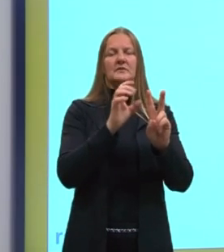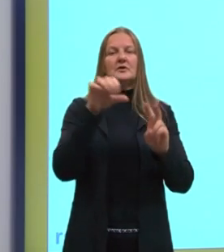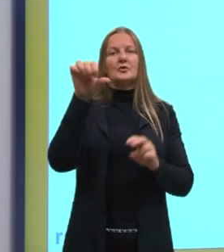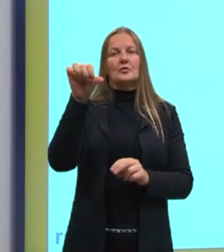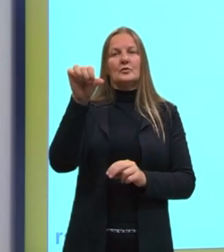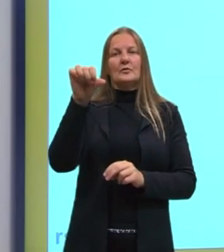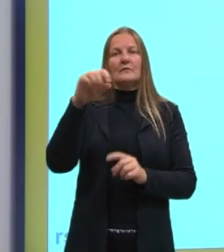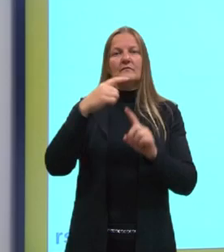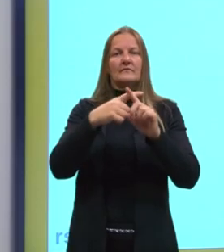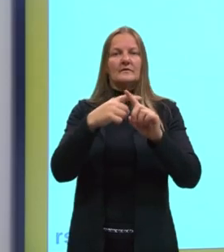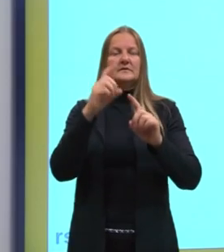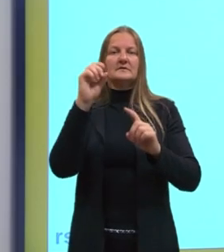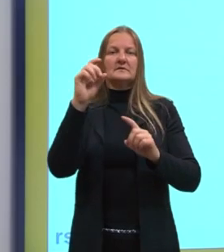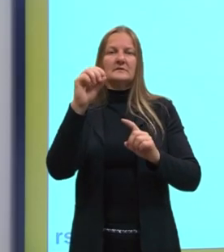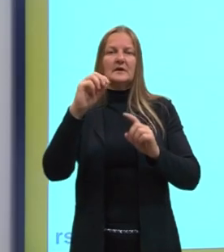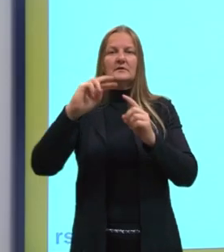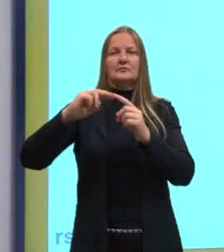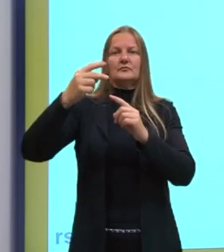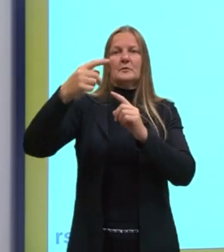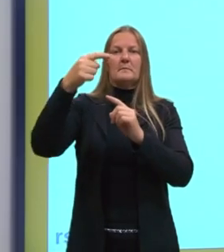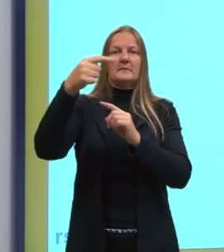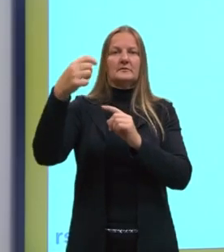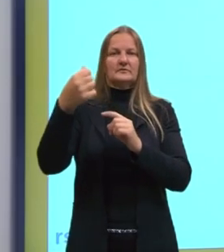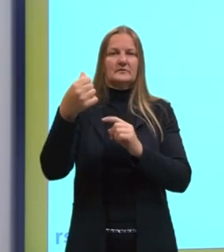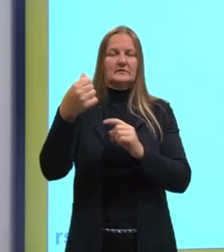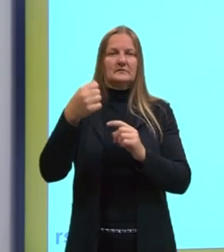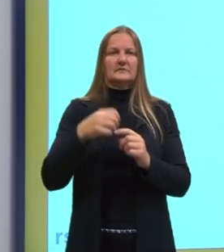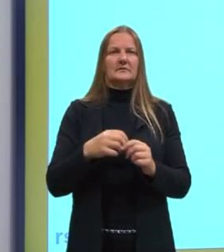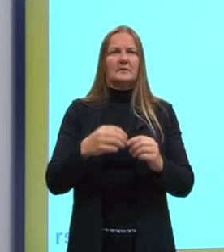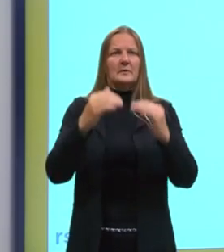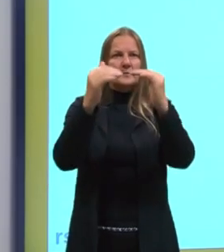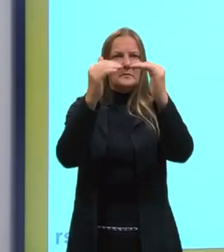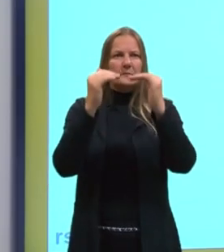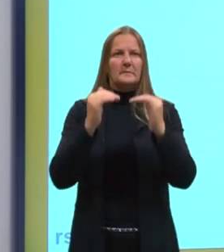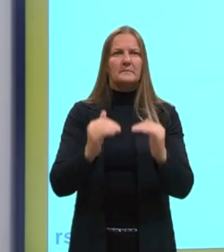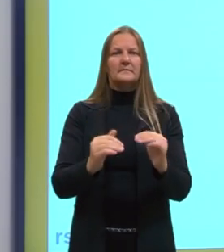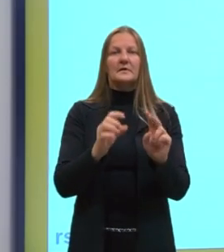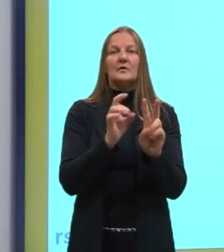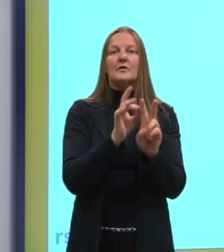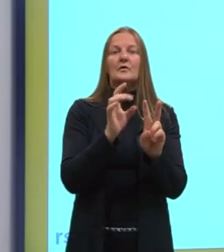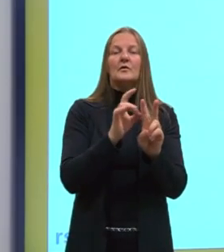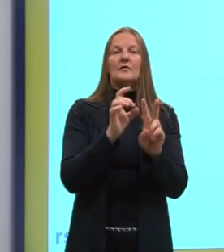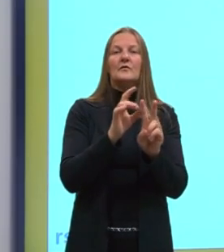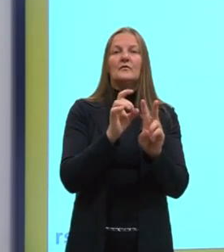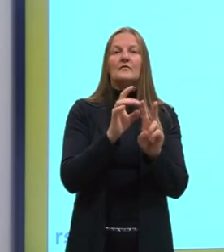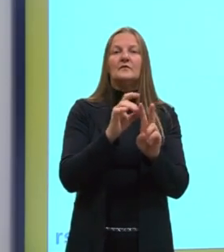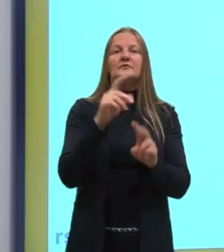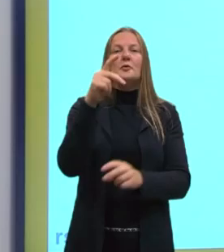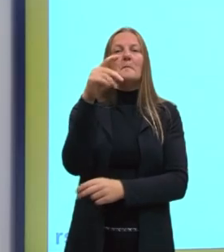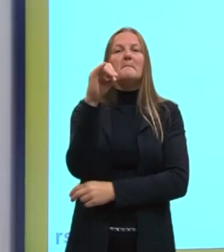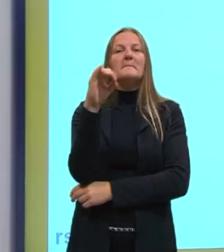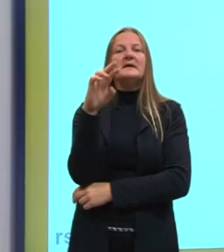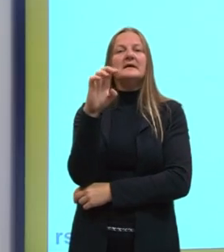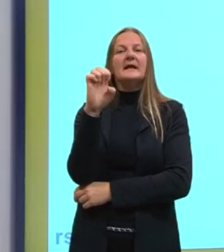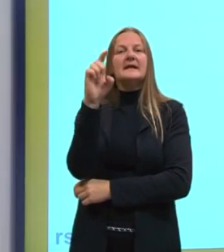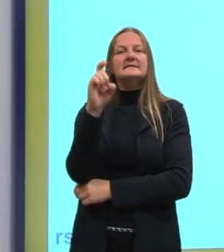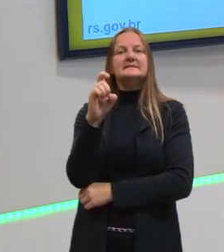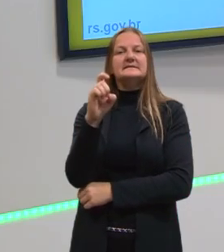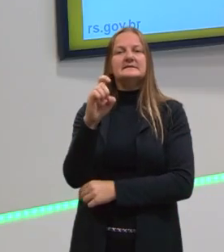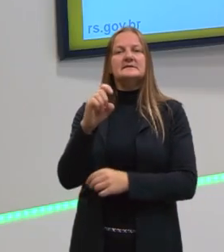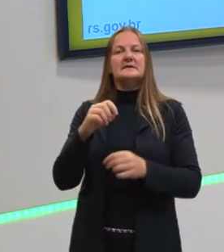9 multiplicado por 10 elevado a menos 6. Mas aqui embaixo a gente tem também o vidro pirex, que a gente chama,